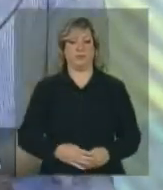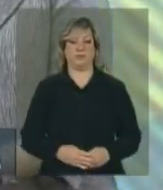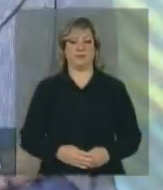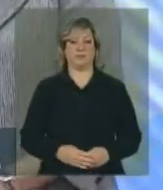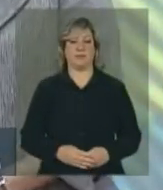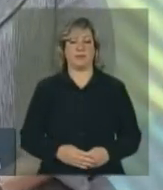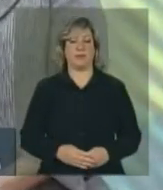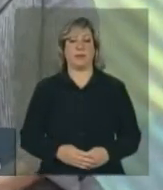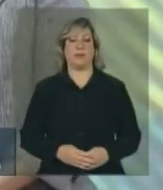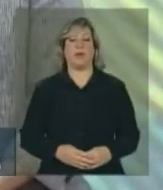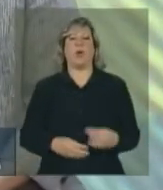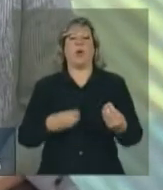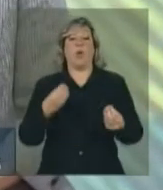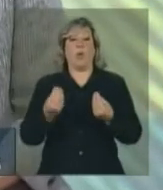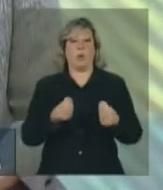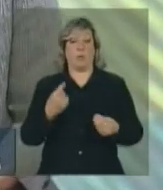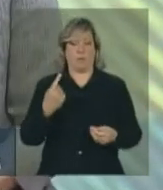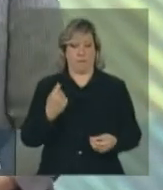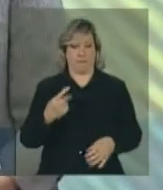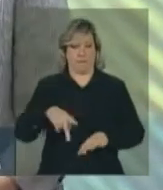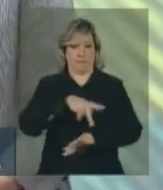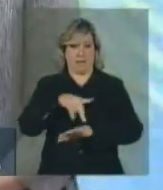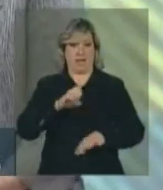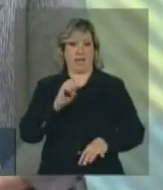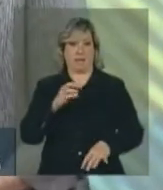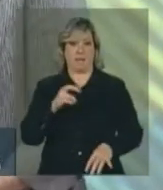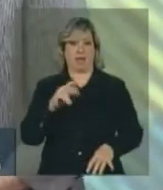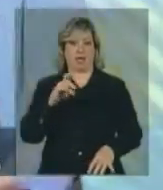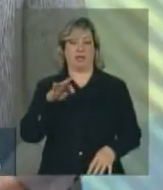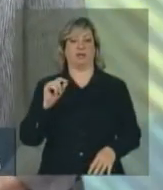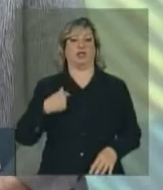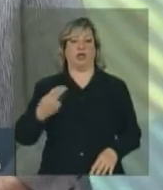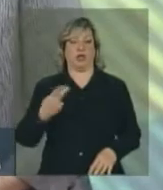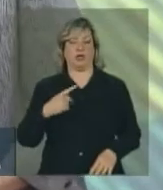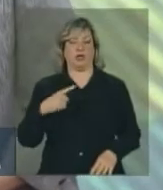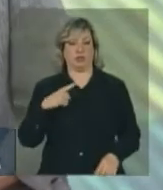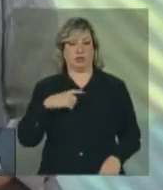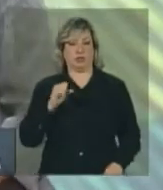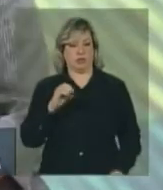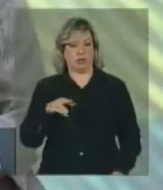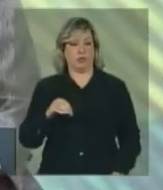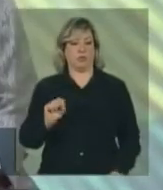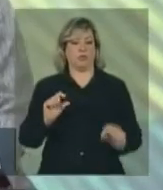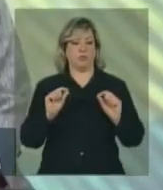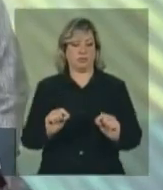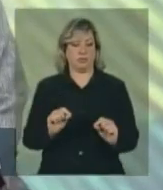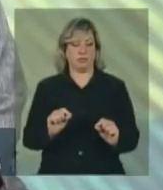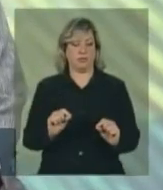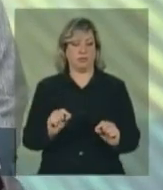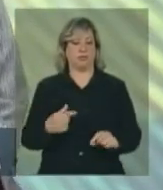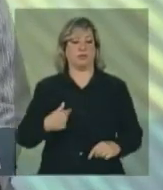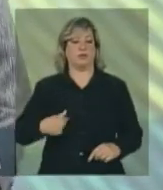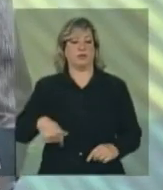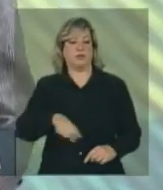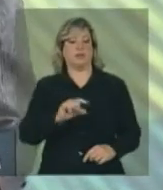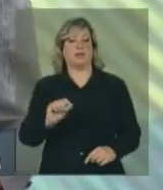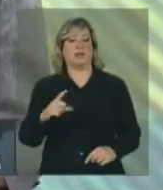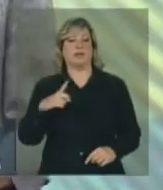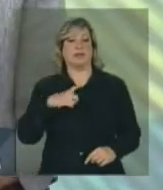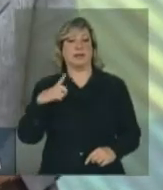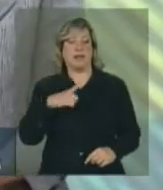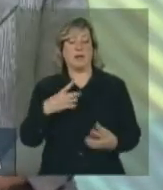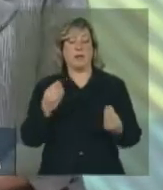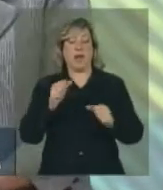Como países emergentes que somos e países que têm muita